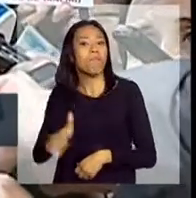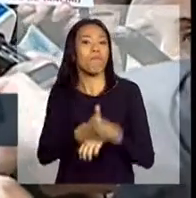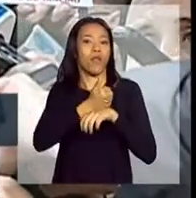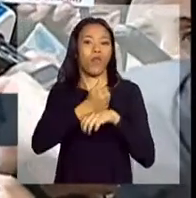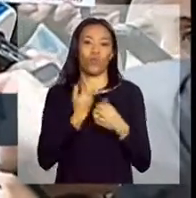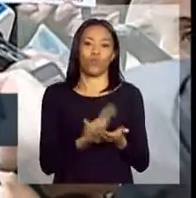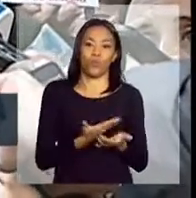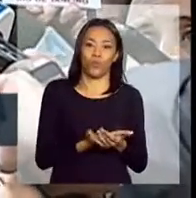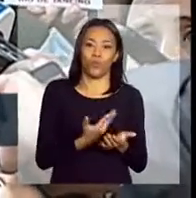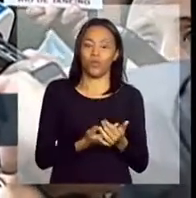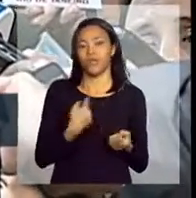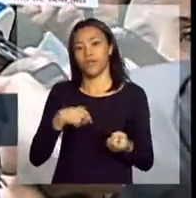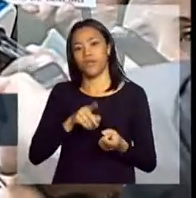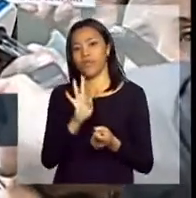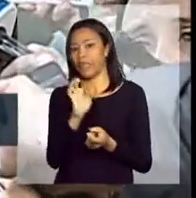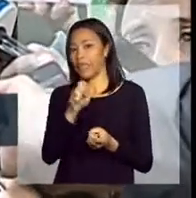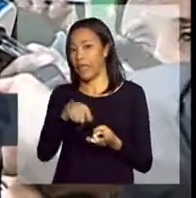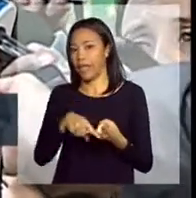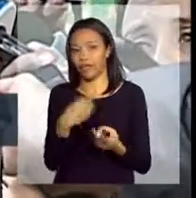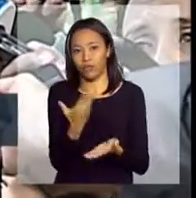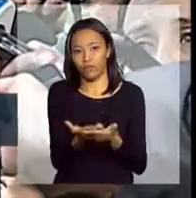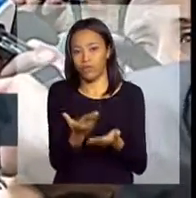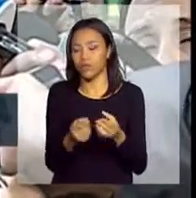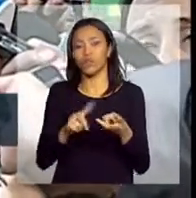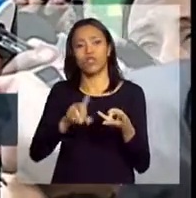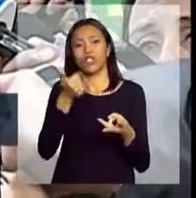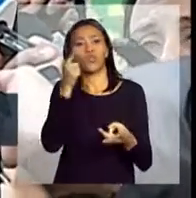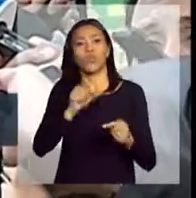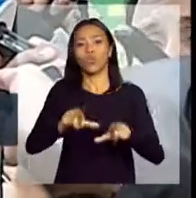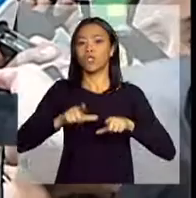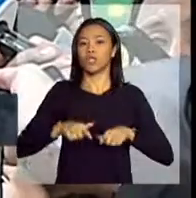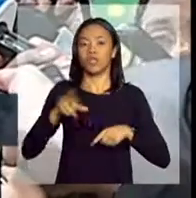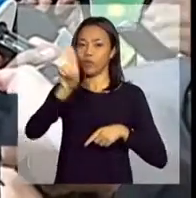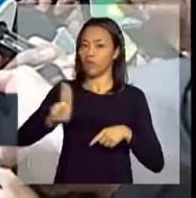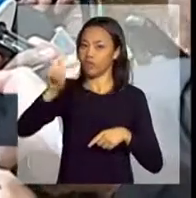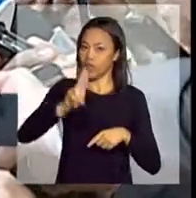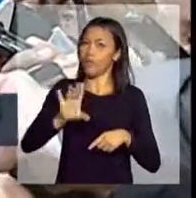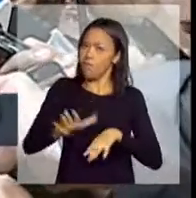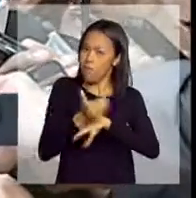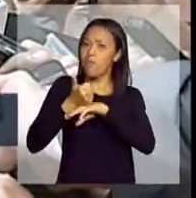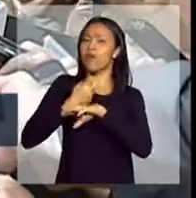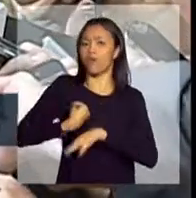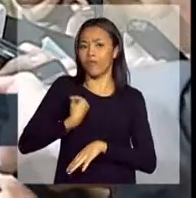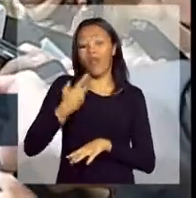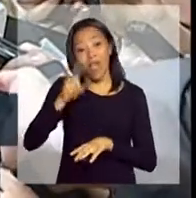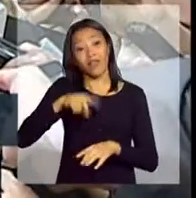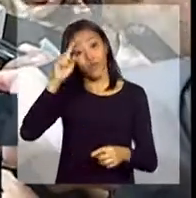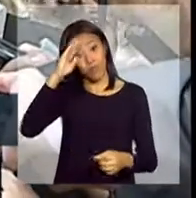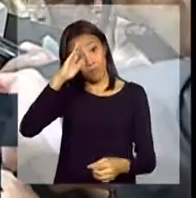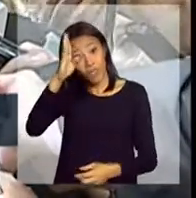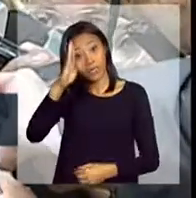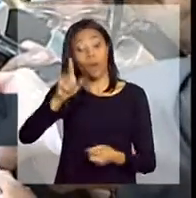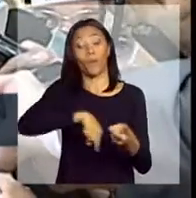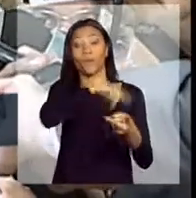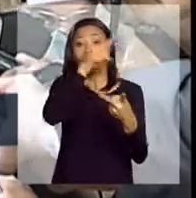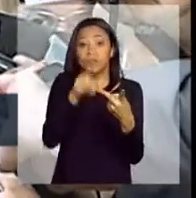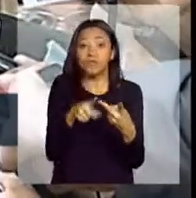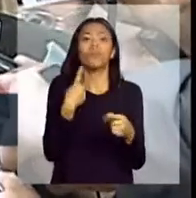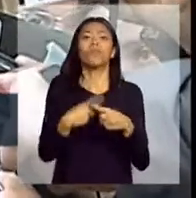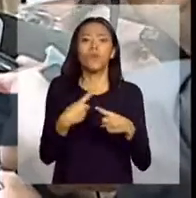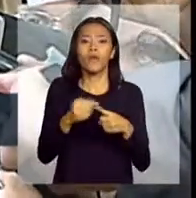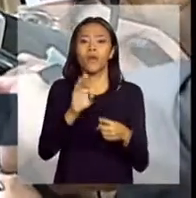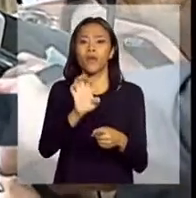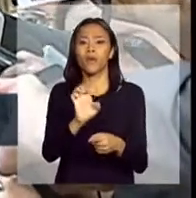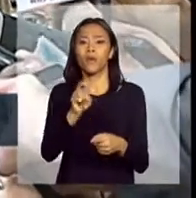formação, seja o ensino técnico profissionalizante, seja um diploma universitário, vai melhorar muito a vida. Essa é a razão fundamental. Segundo, para Enem,